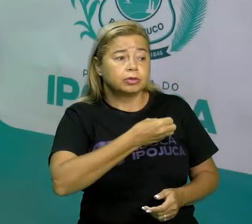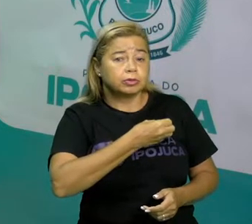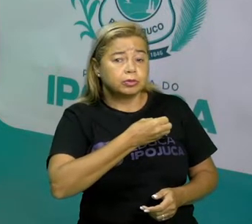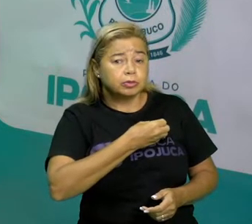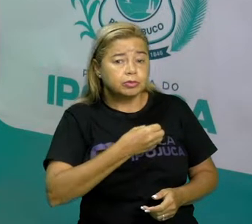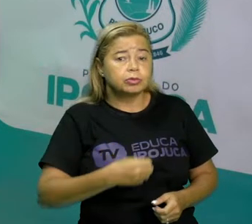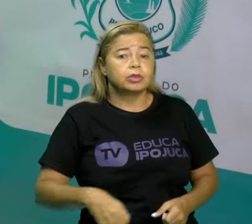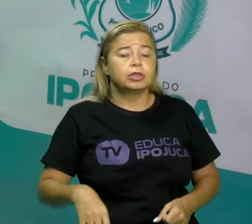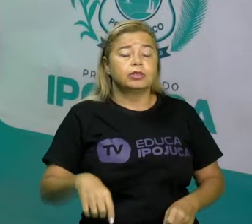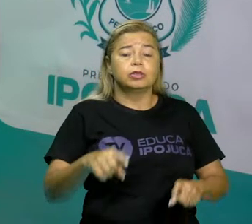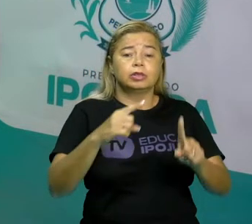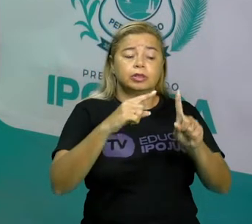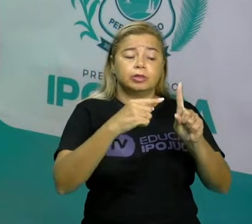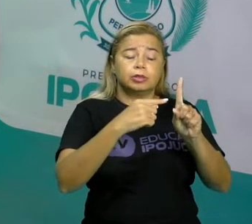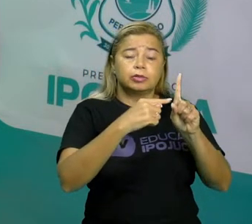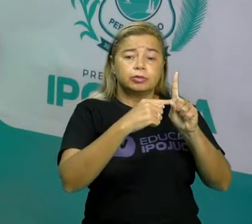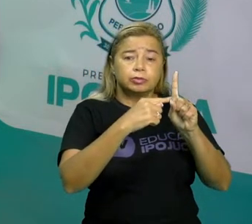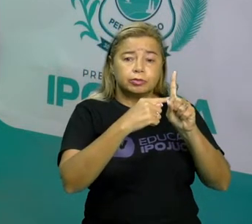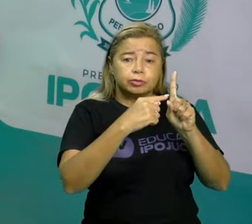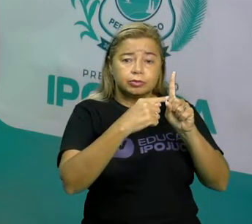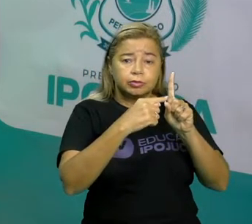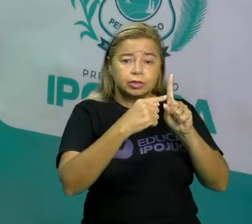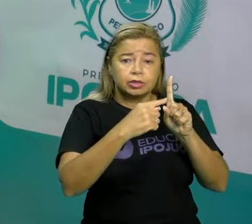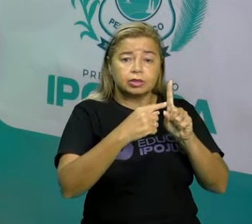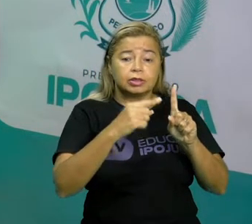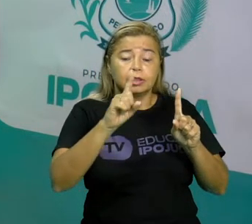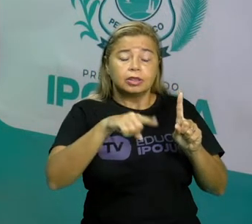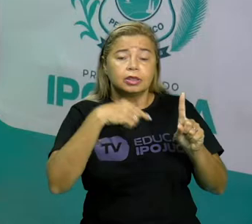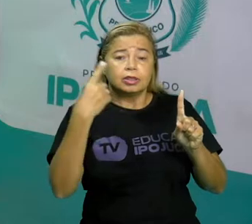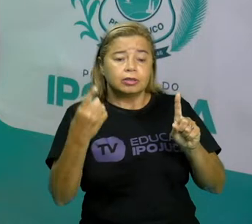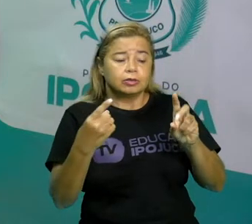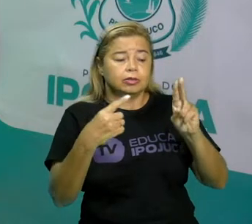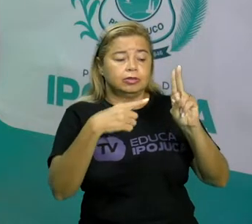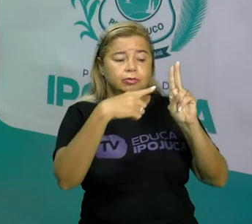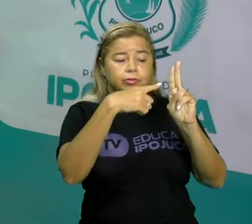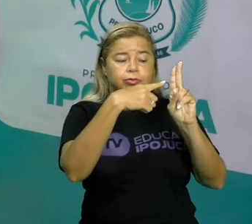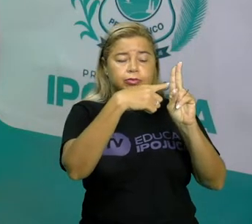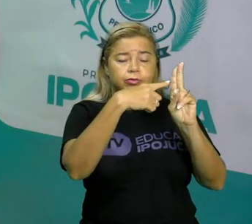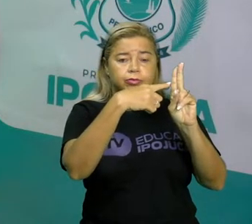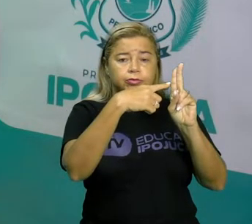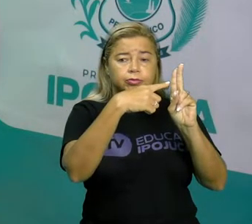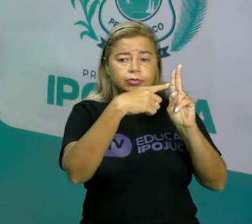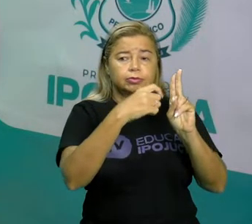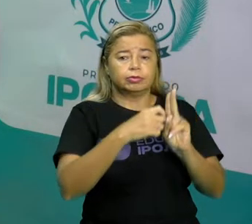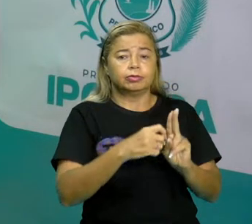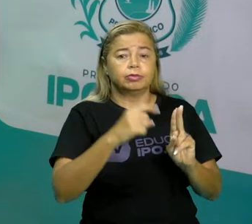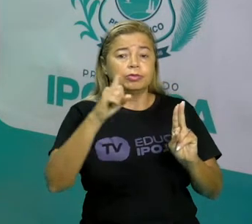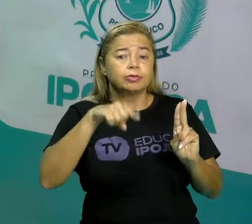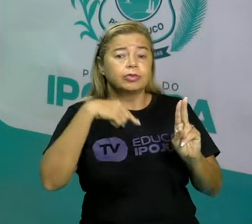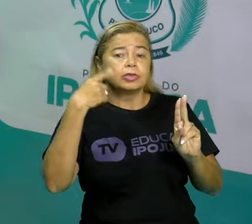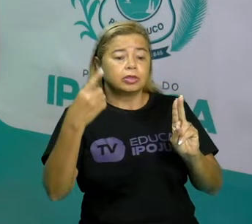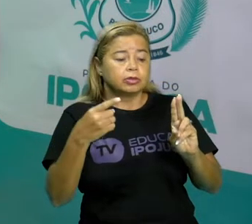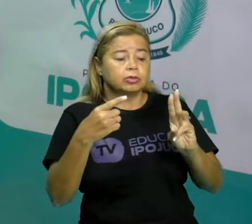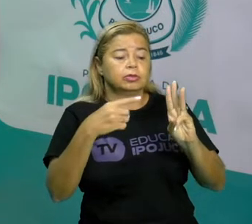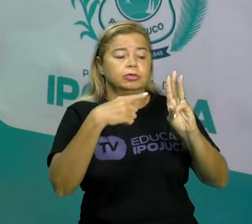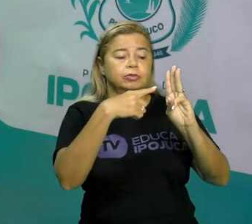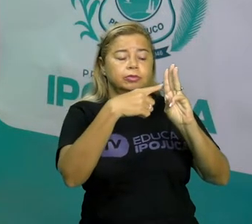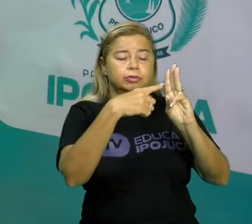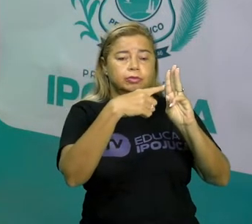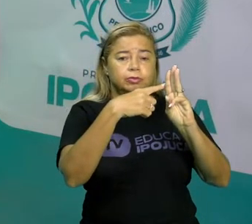Na segunda casinha, eu tenho dezena. Na terceira casinha, eu tenho centena.